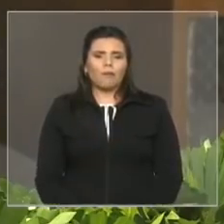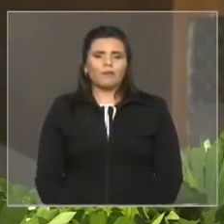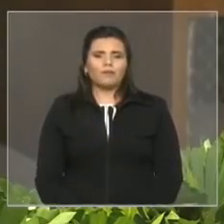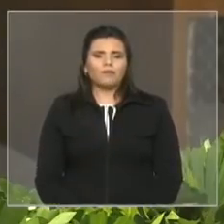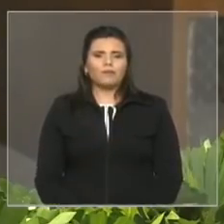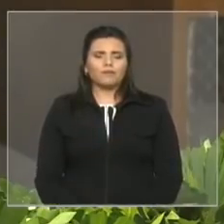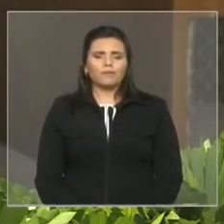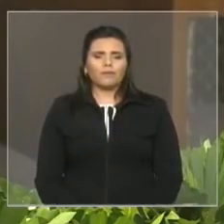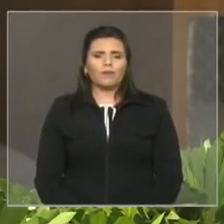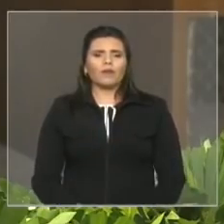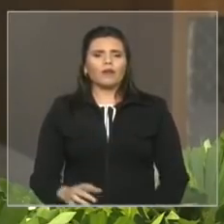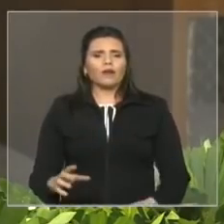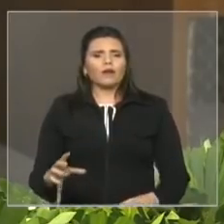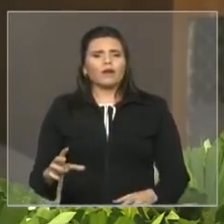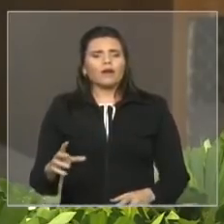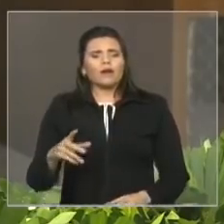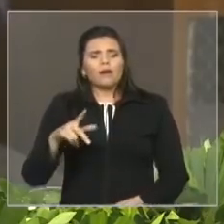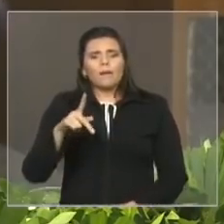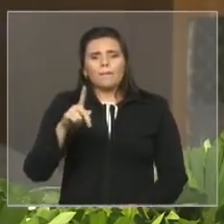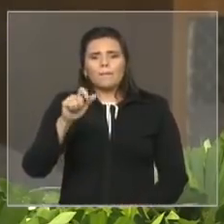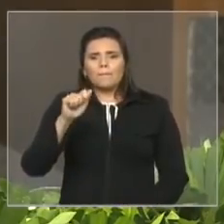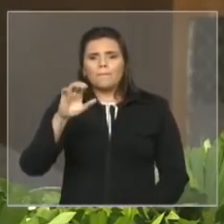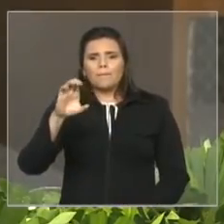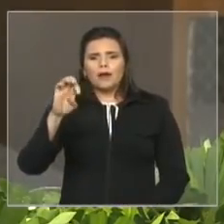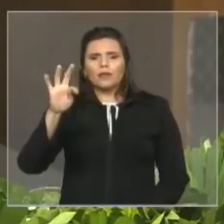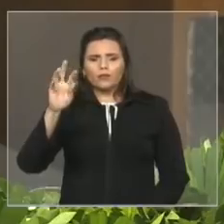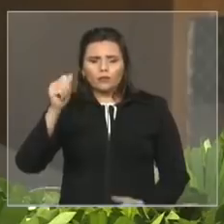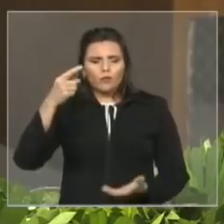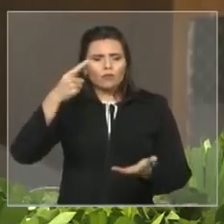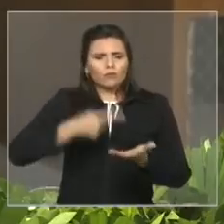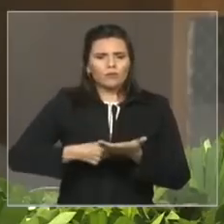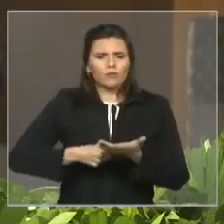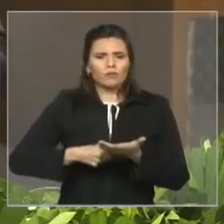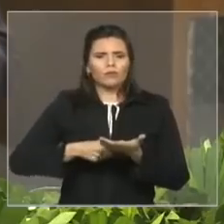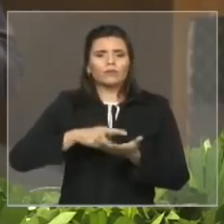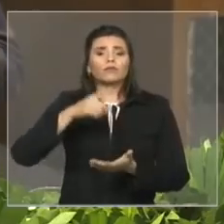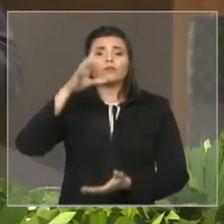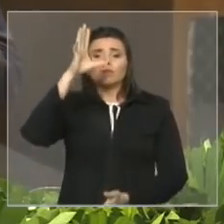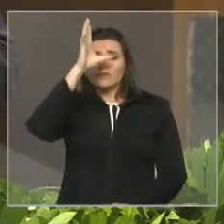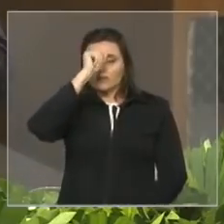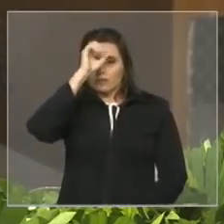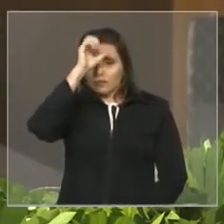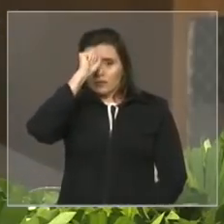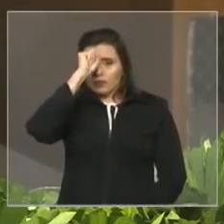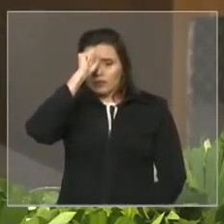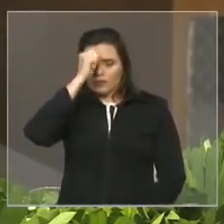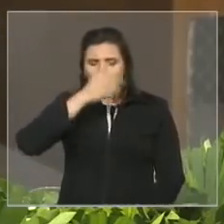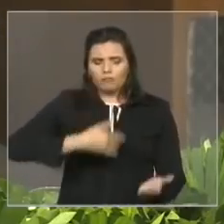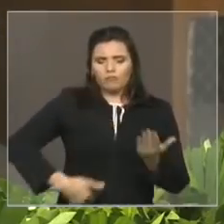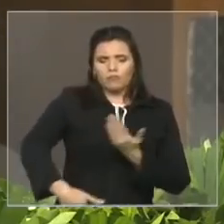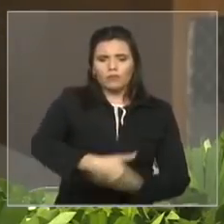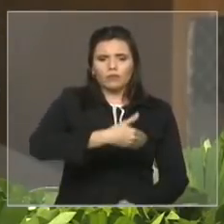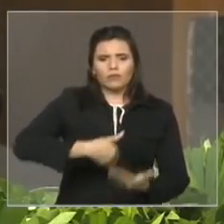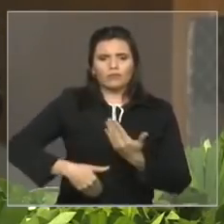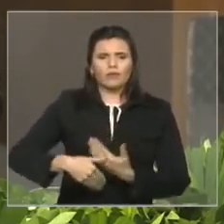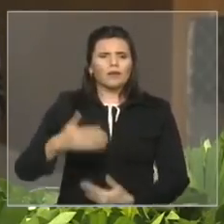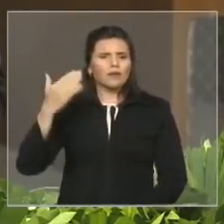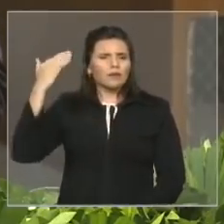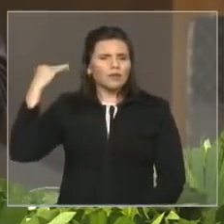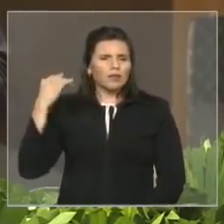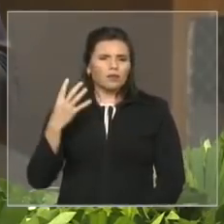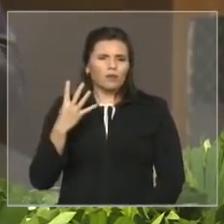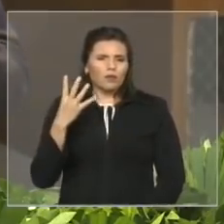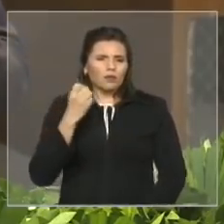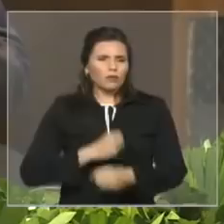aprendizagem fortalecendo o regime de colaboração quando há quatro anos atrás estive nessa